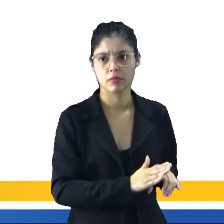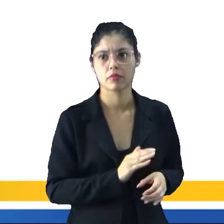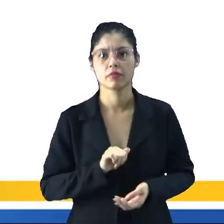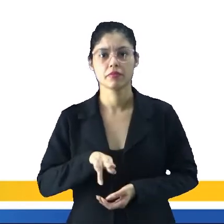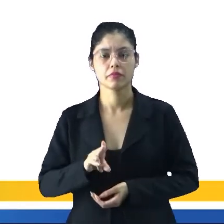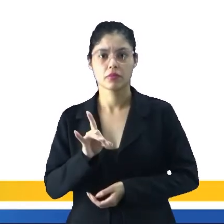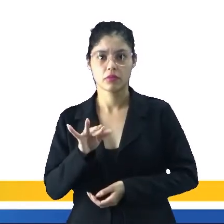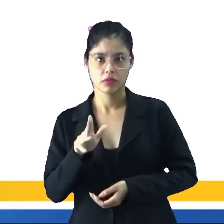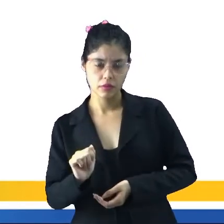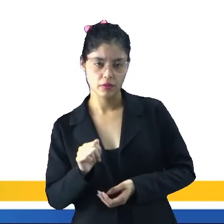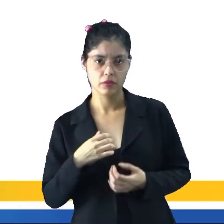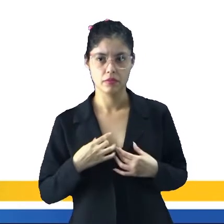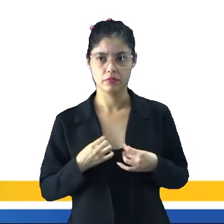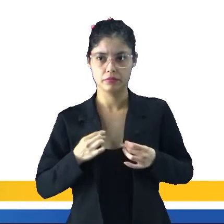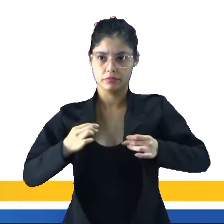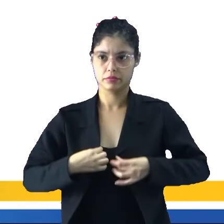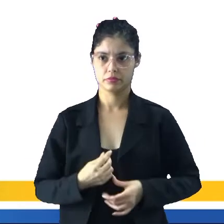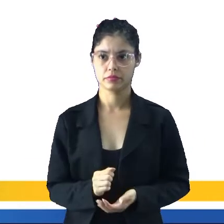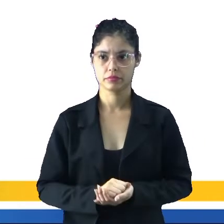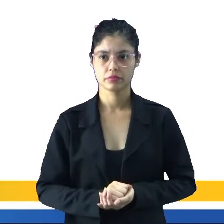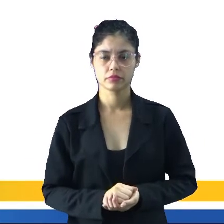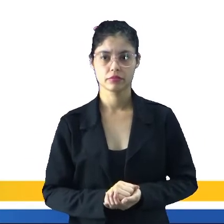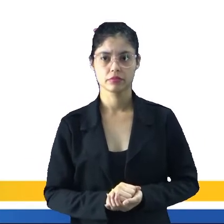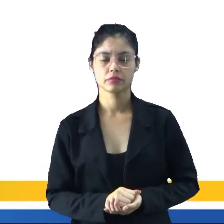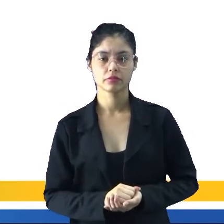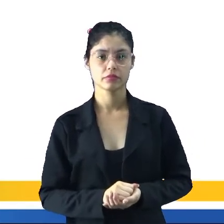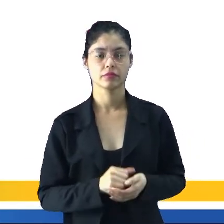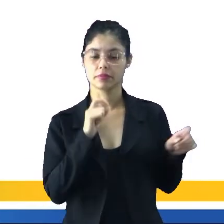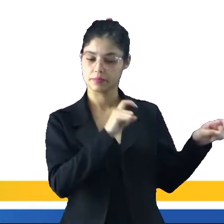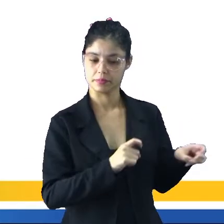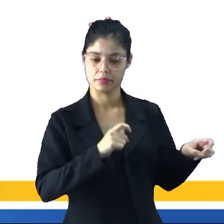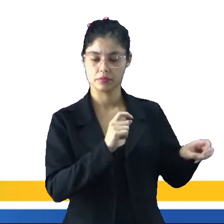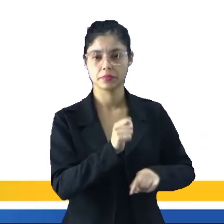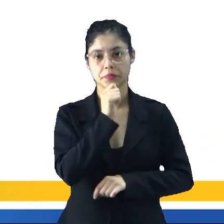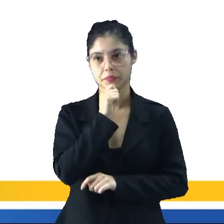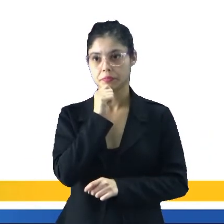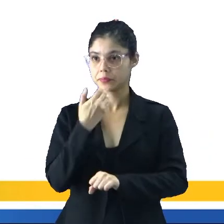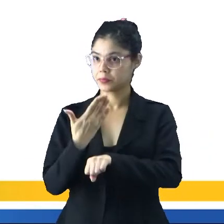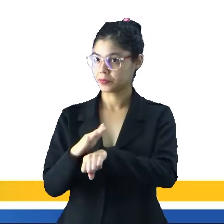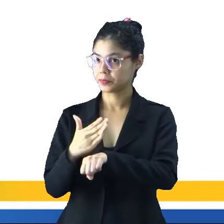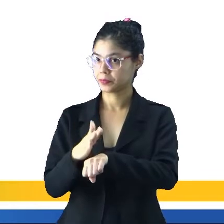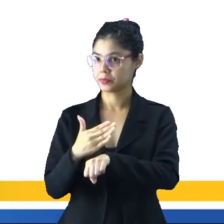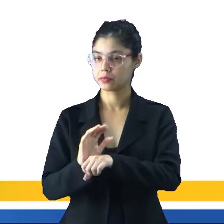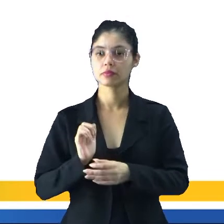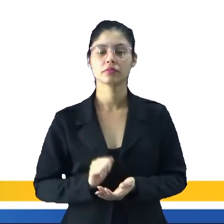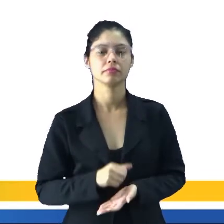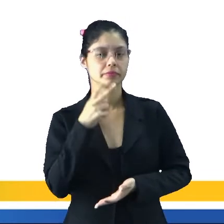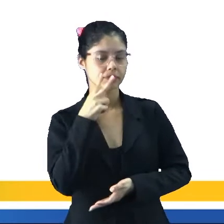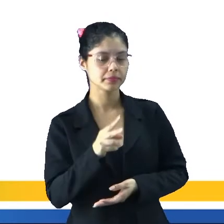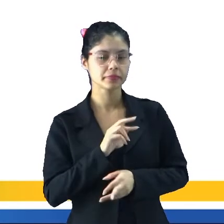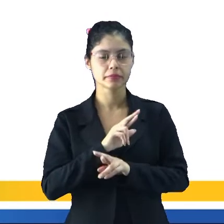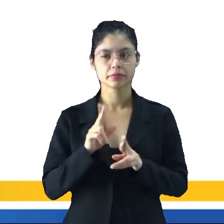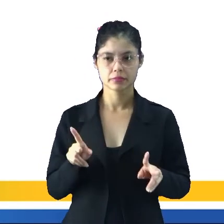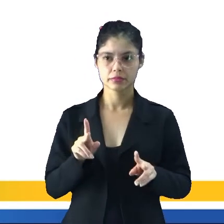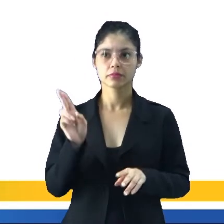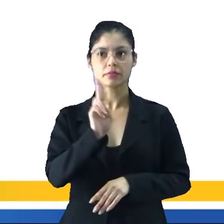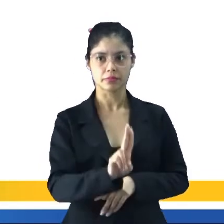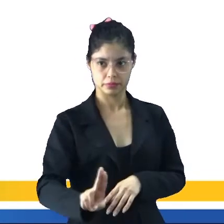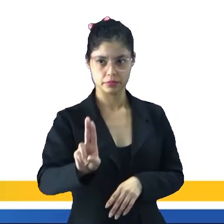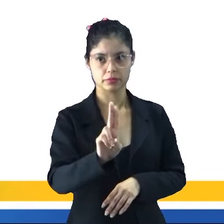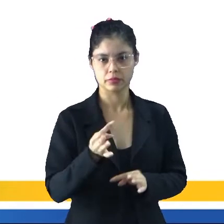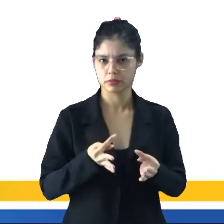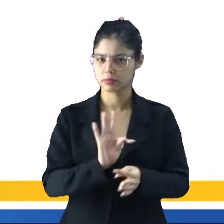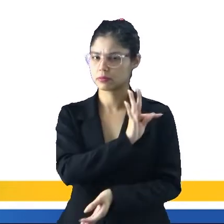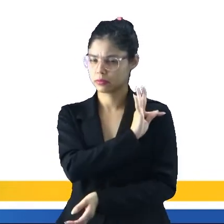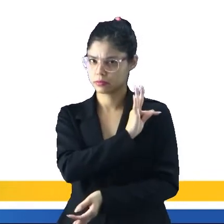cultivada aqui, né, em terras brasileiras. Essa agricultura era praticada de forma bem rudimentar, né, pois utilizavam